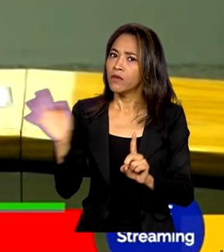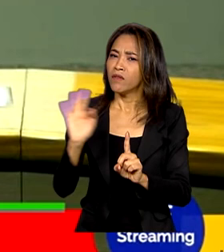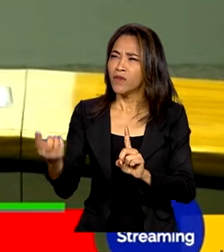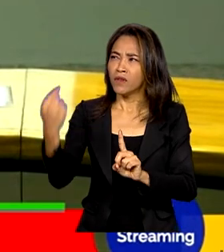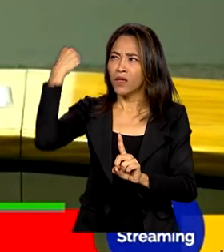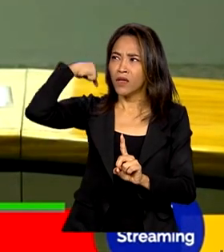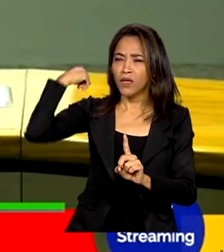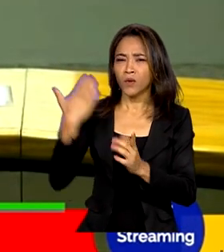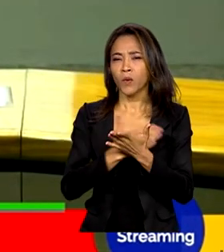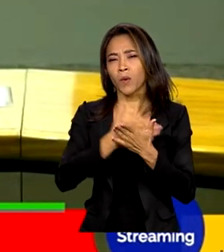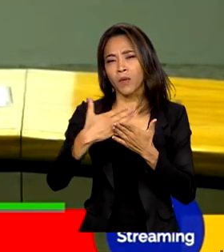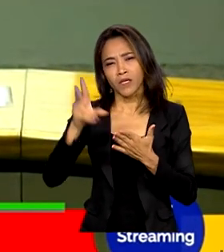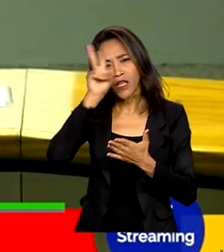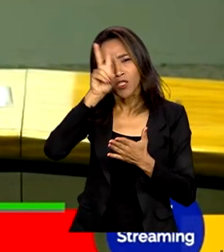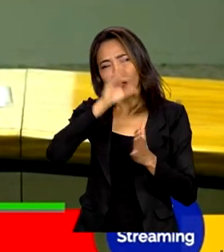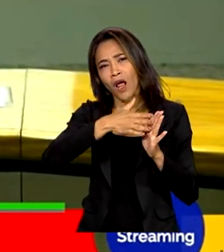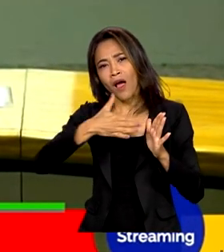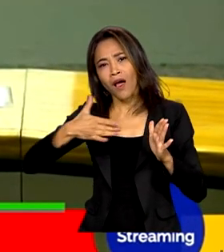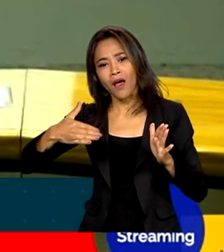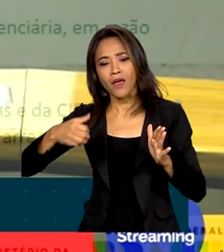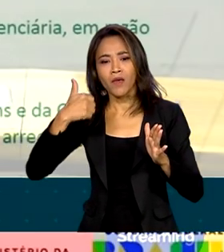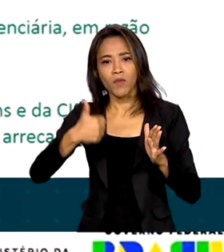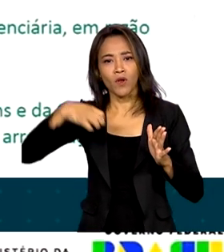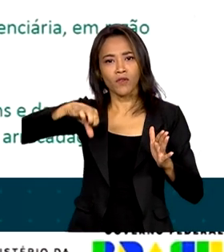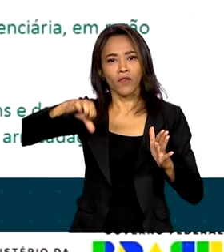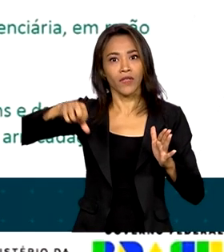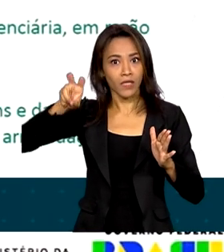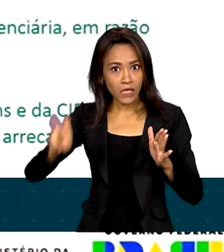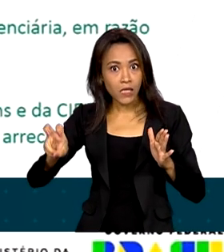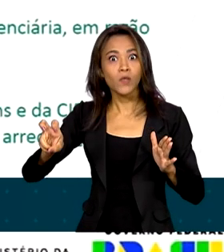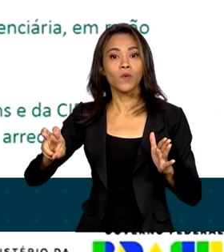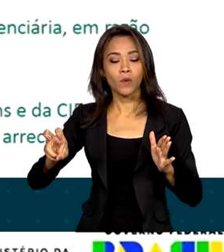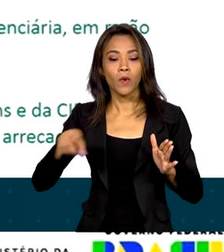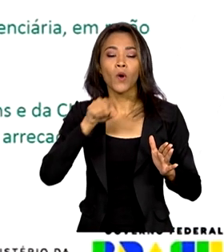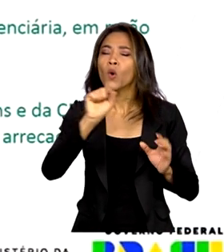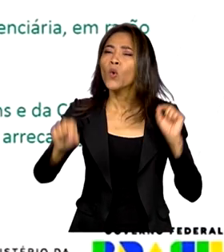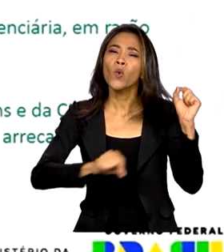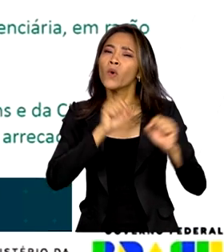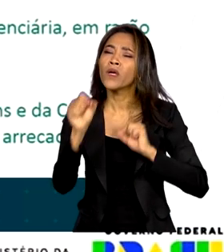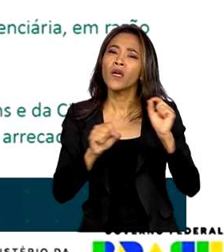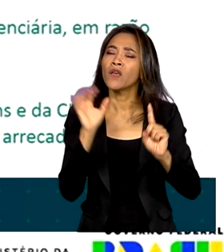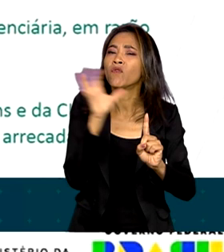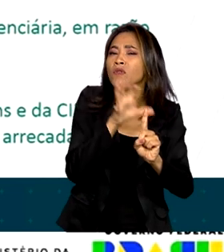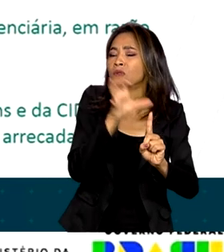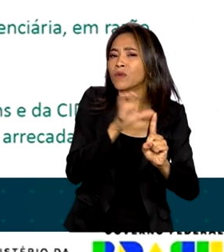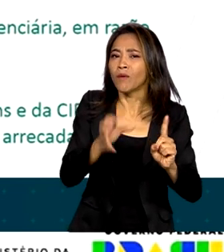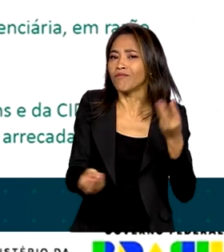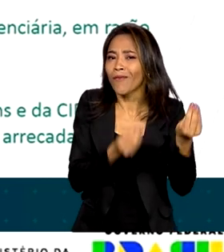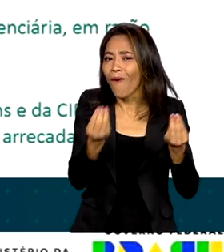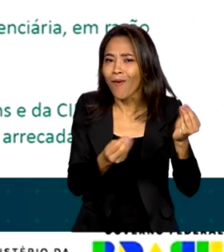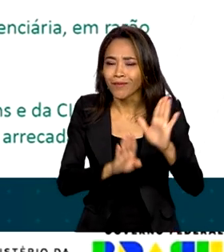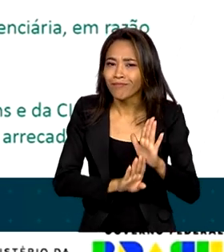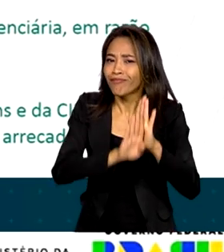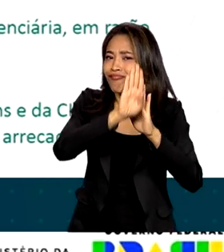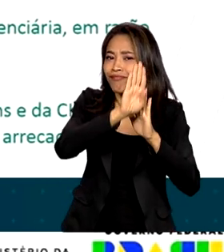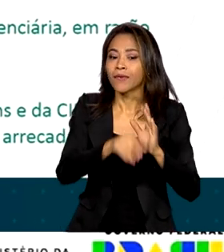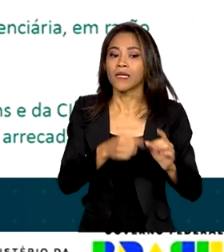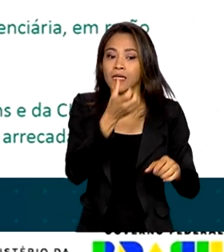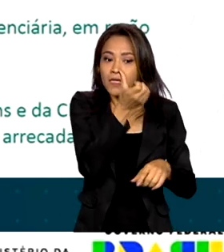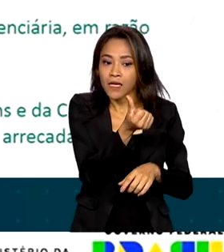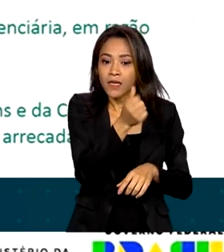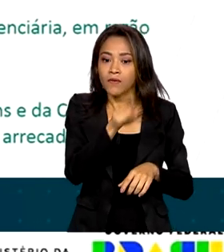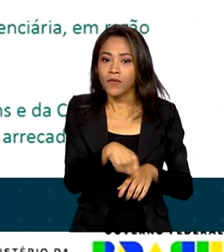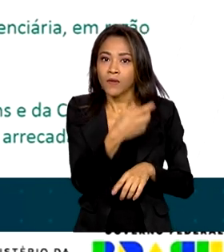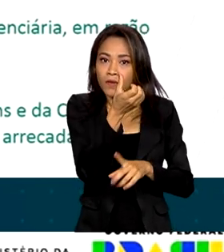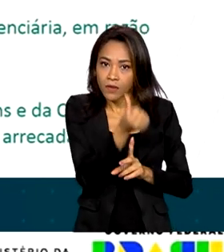da série histórica, em 1995. Entre os fatores que influenciaram no resultado final está o aumento de 6,5